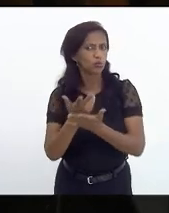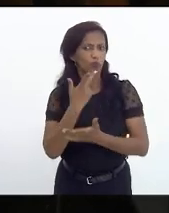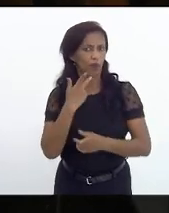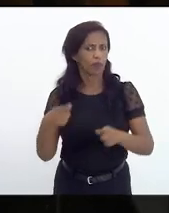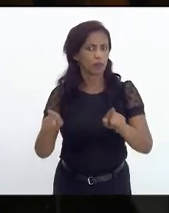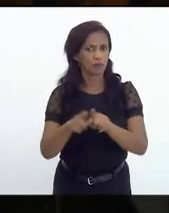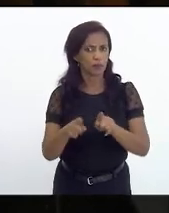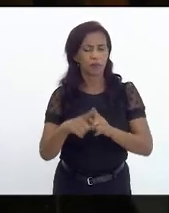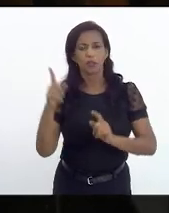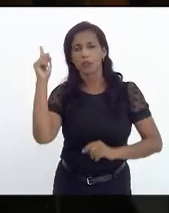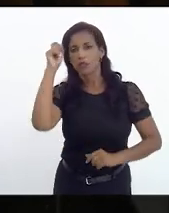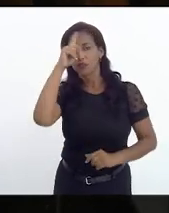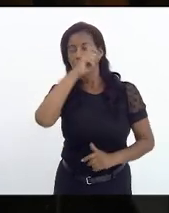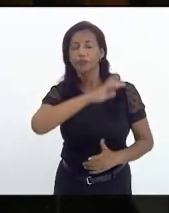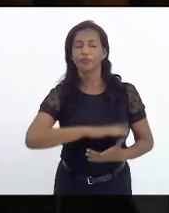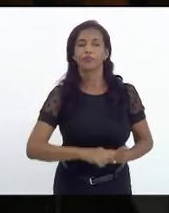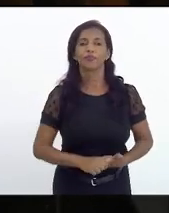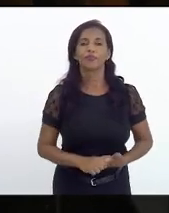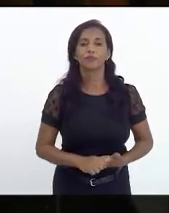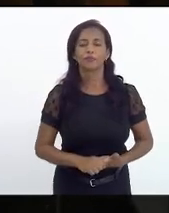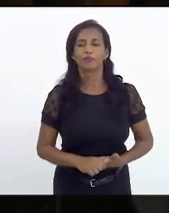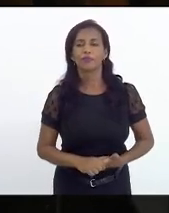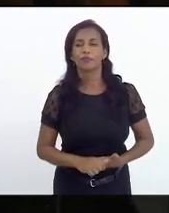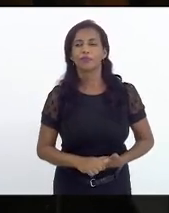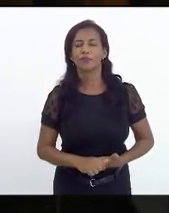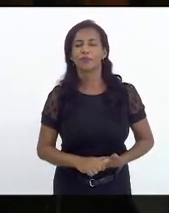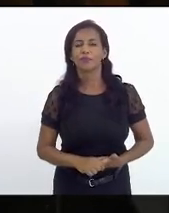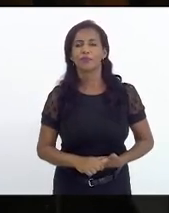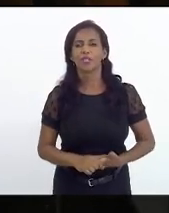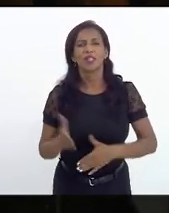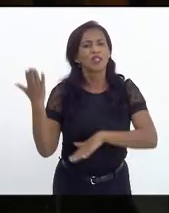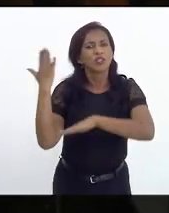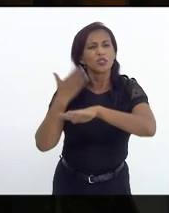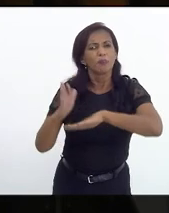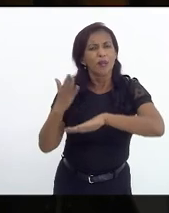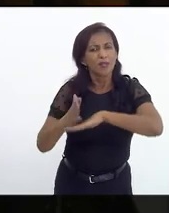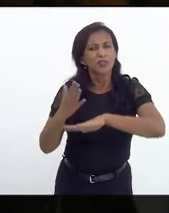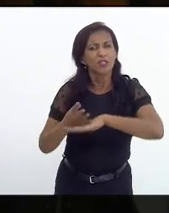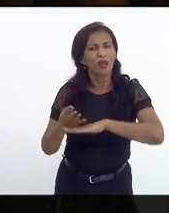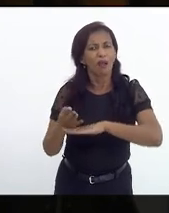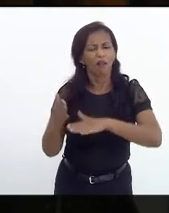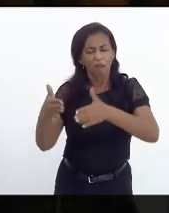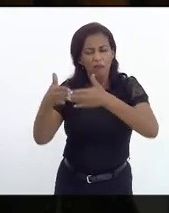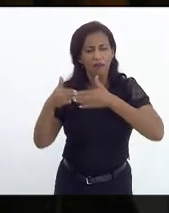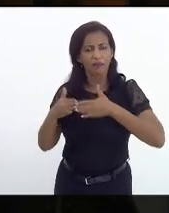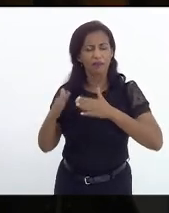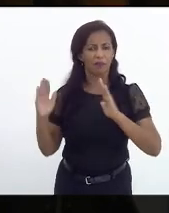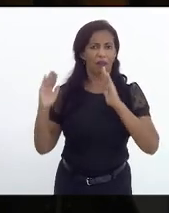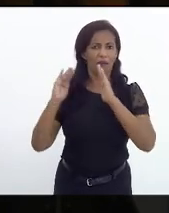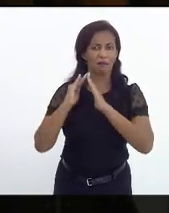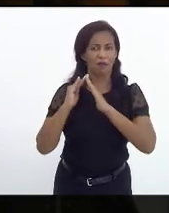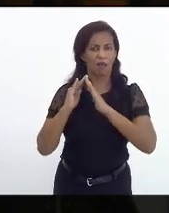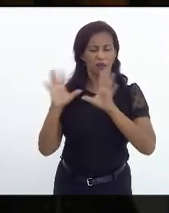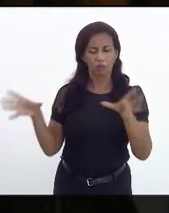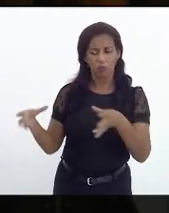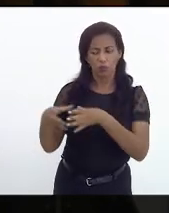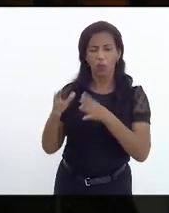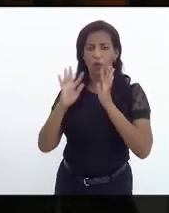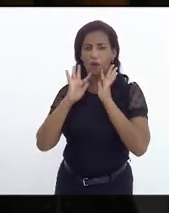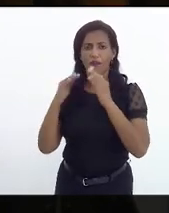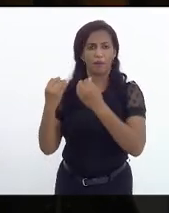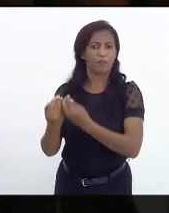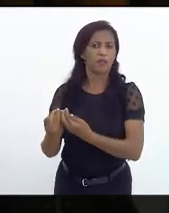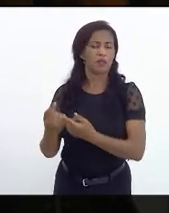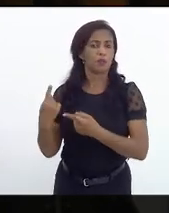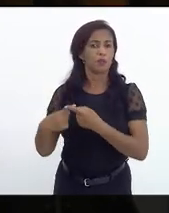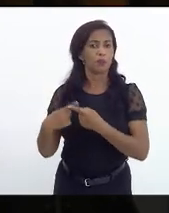das dificuldades de praticar a quarentena para boa parte dessas famílias em função